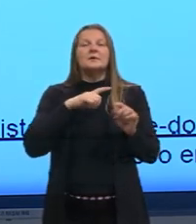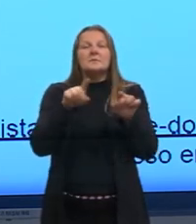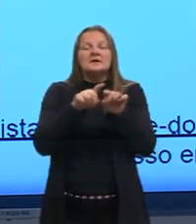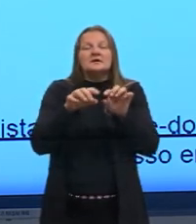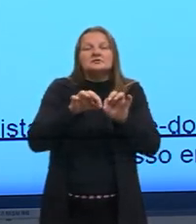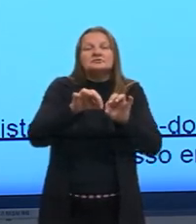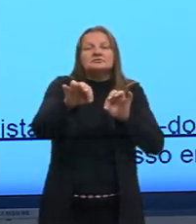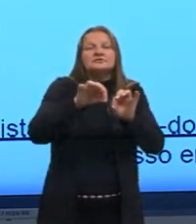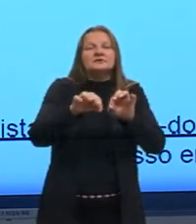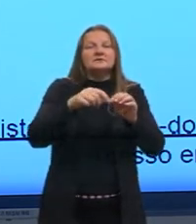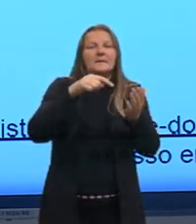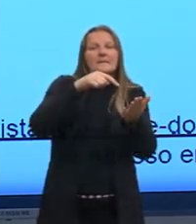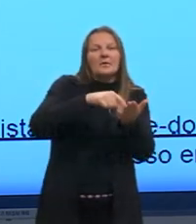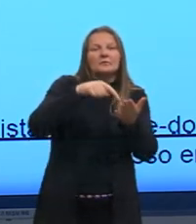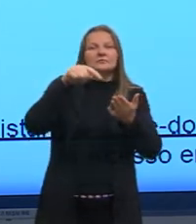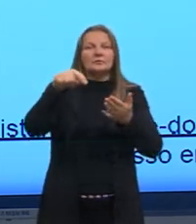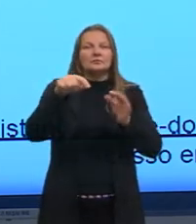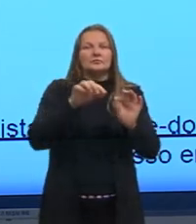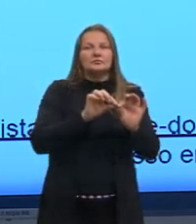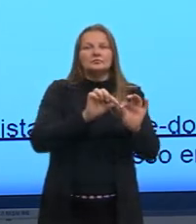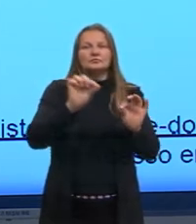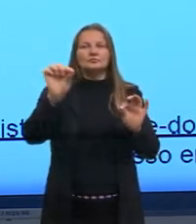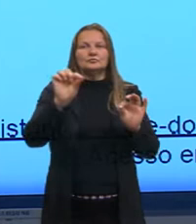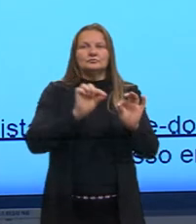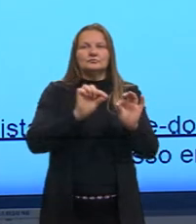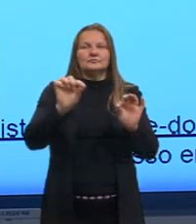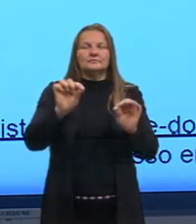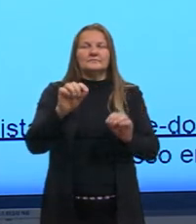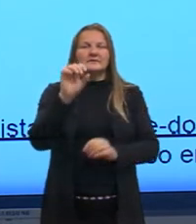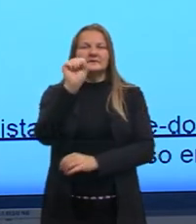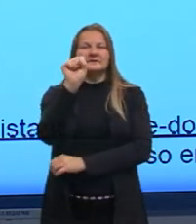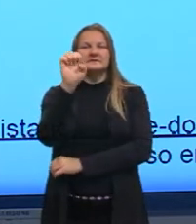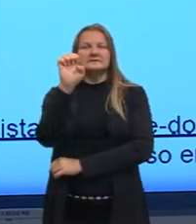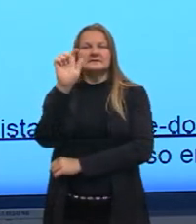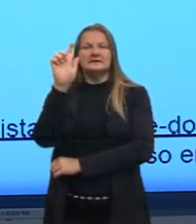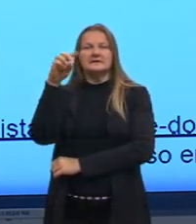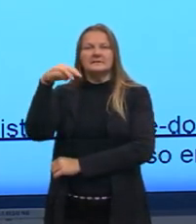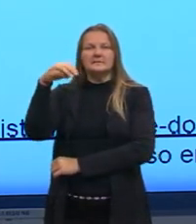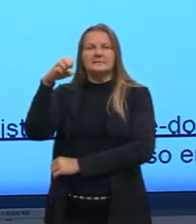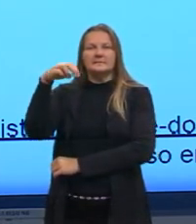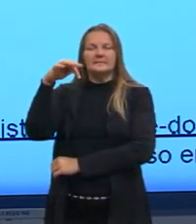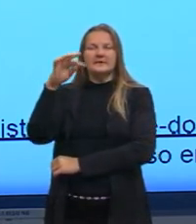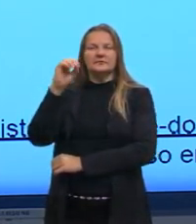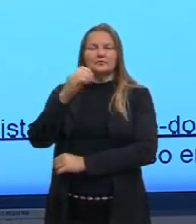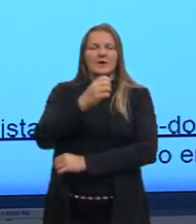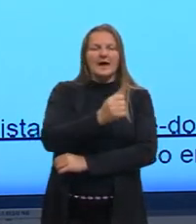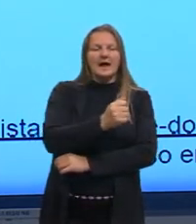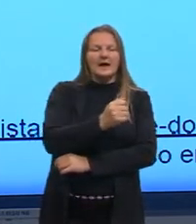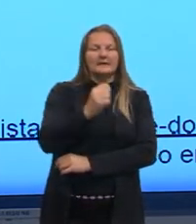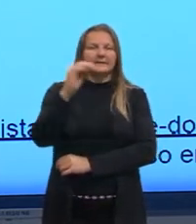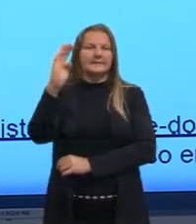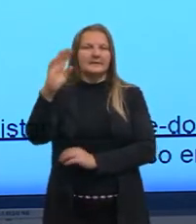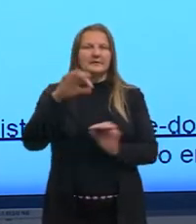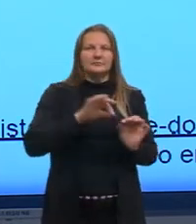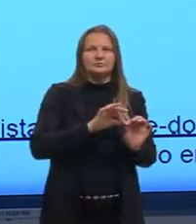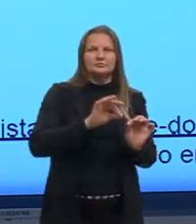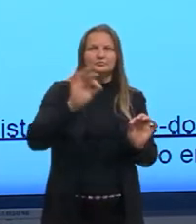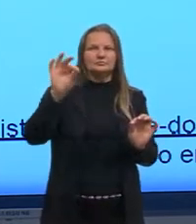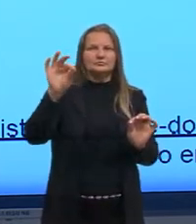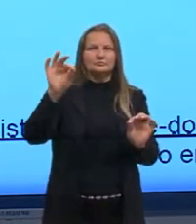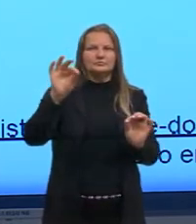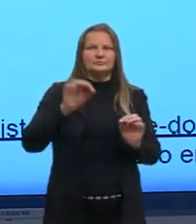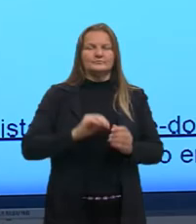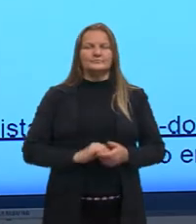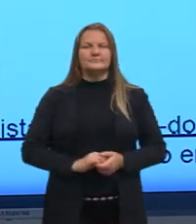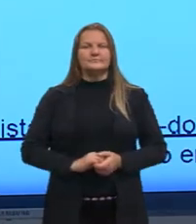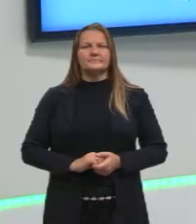pontos, nós ligamos através de um segmento, né, o segmento que vai do A até o segmento que vai do B. Então,